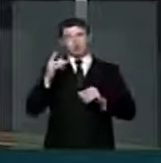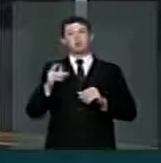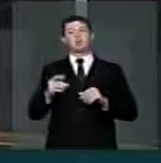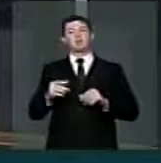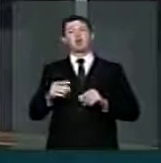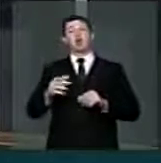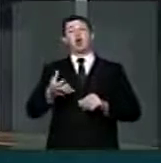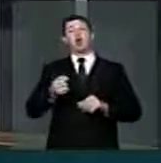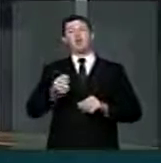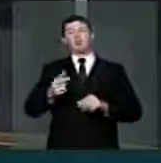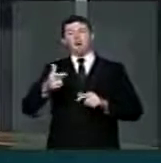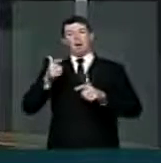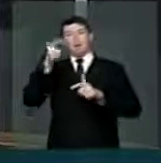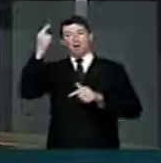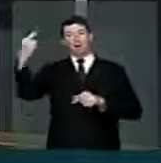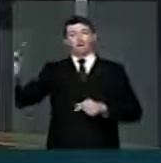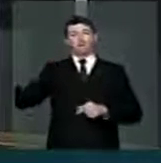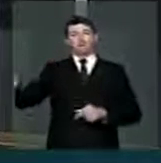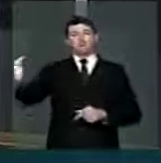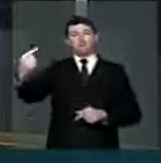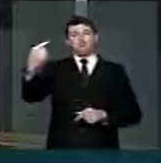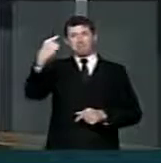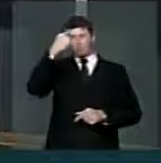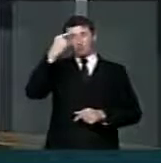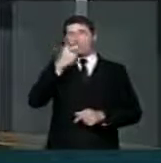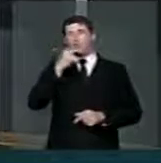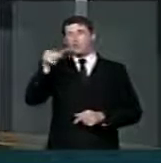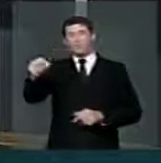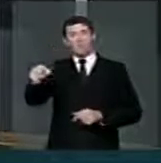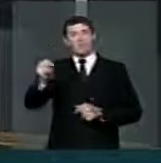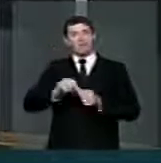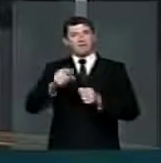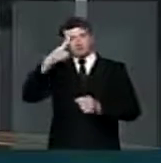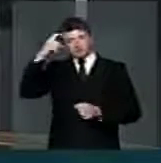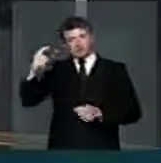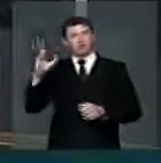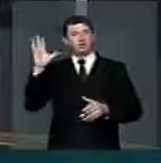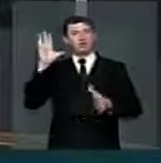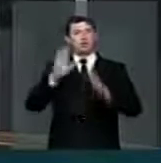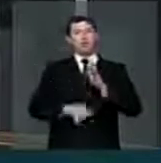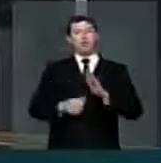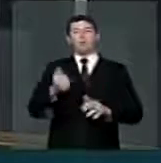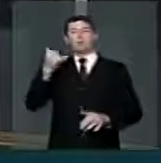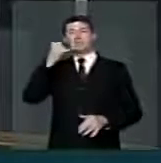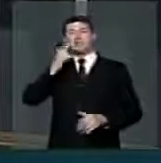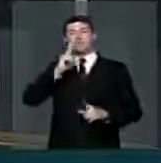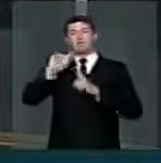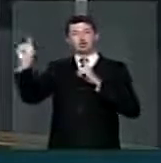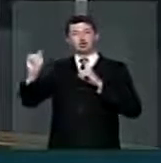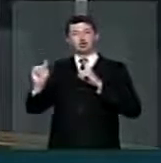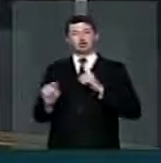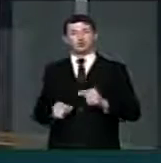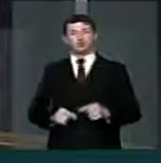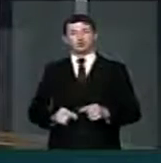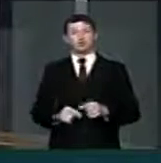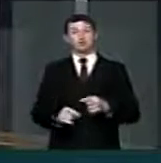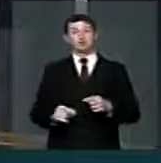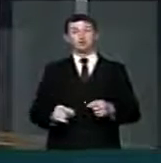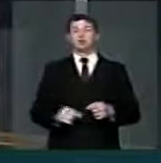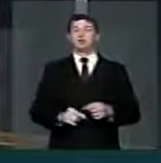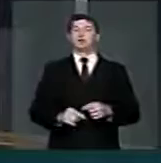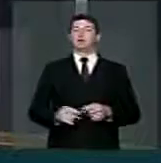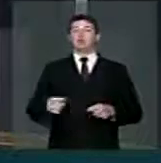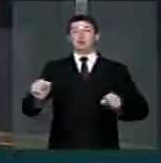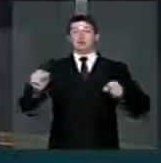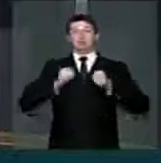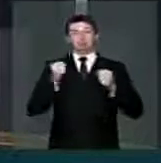covardemente alvejado na cabeça pelo criminoso, que fugiu levando o aparelho celular da vítima. O mais repugnante, senhor